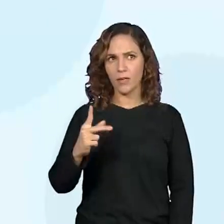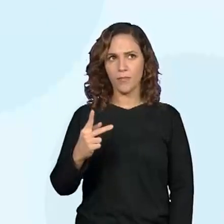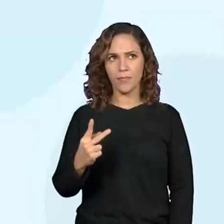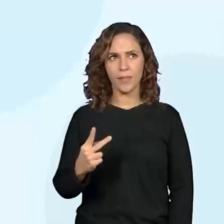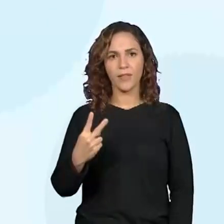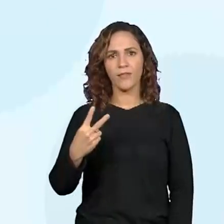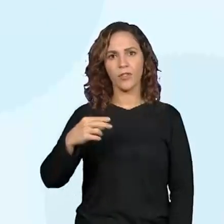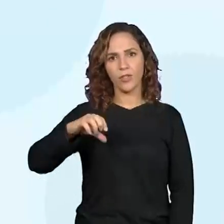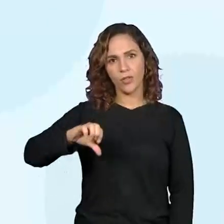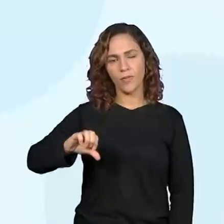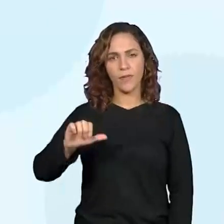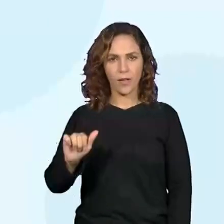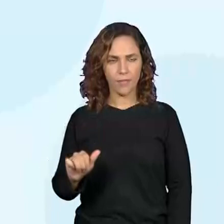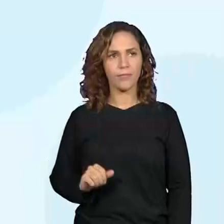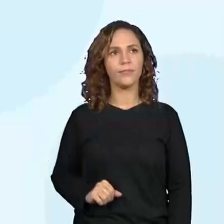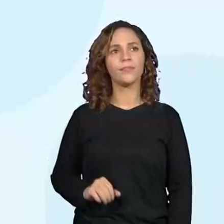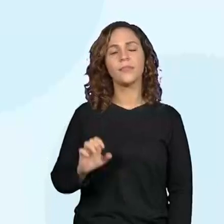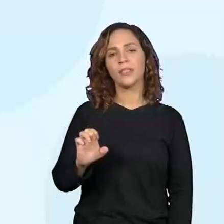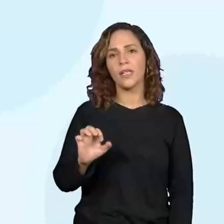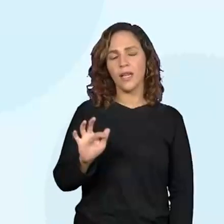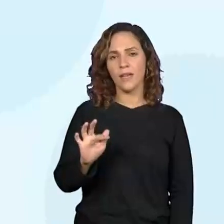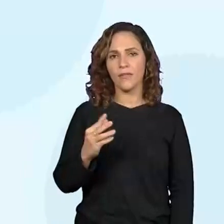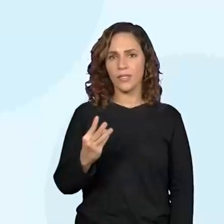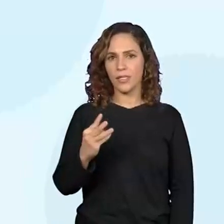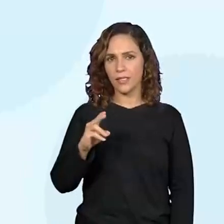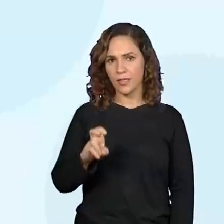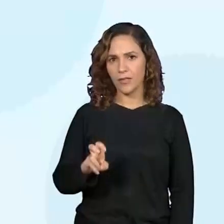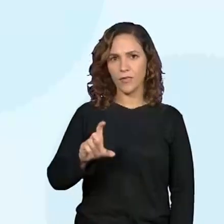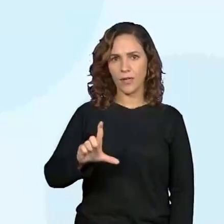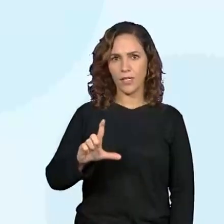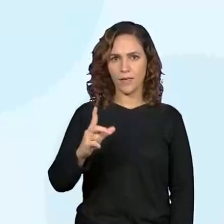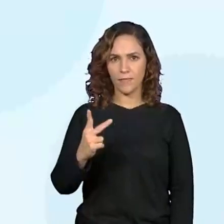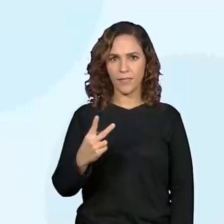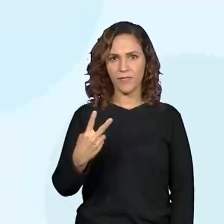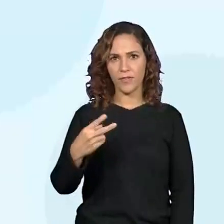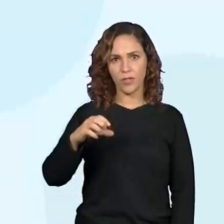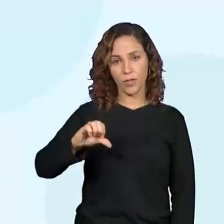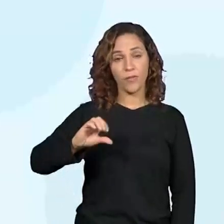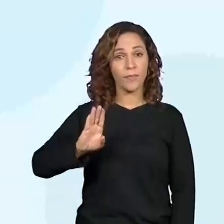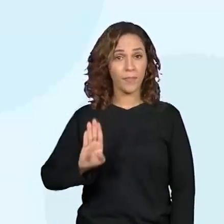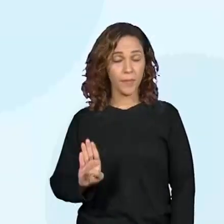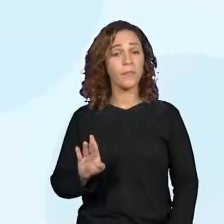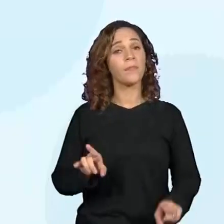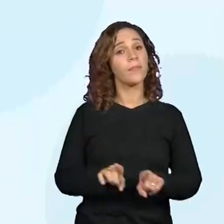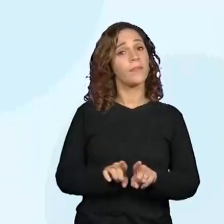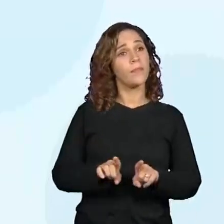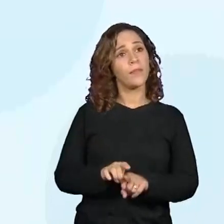EF35LP30, EF35LP29A, EF35LP29B e